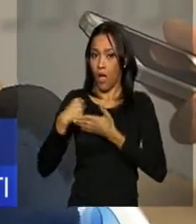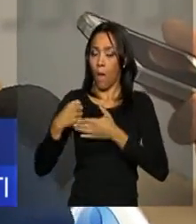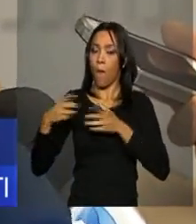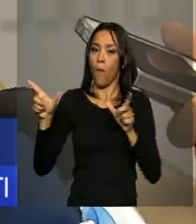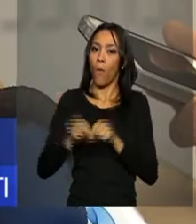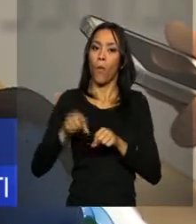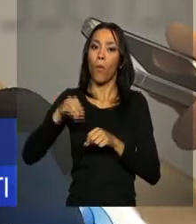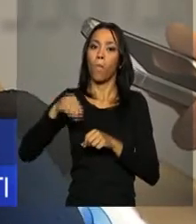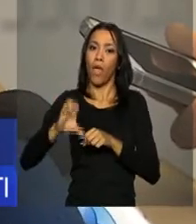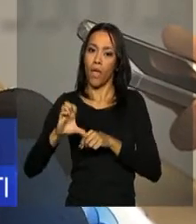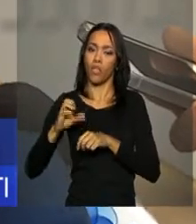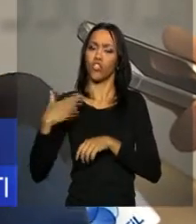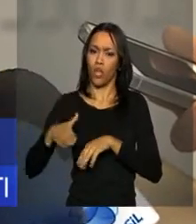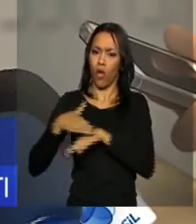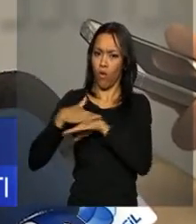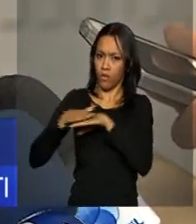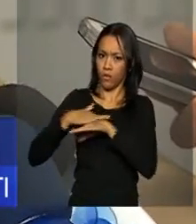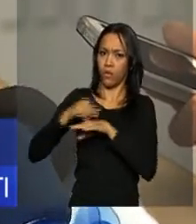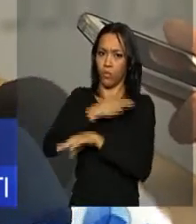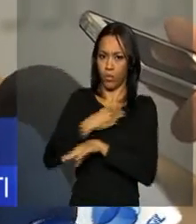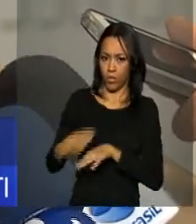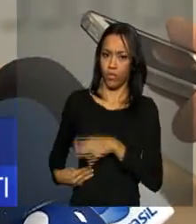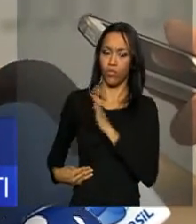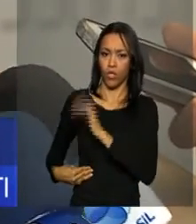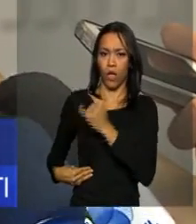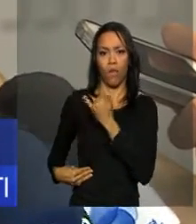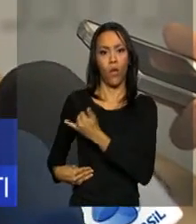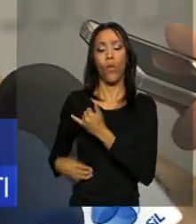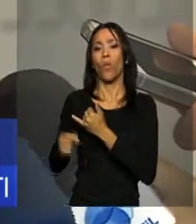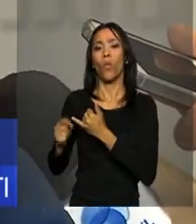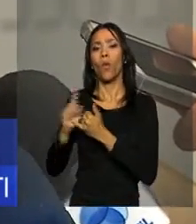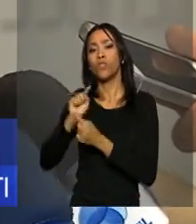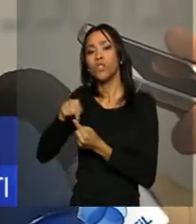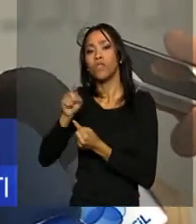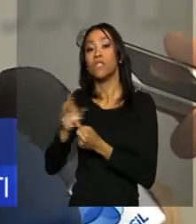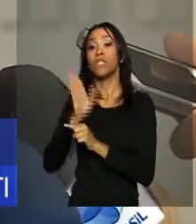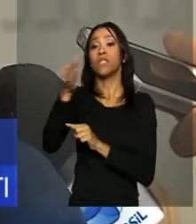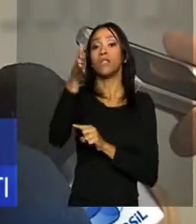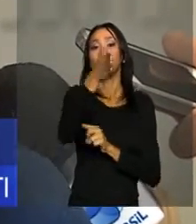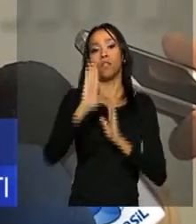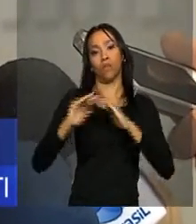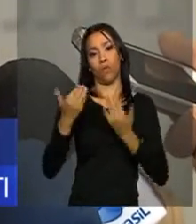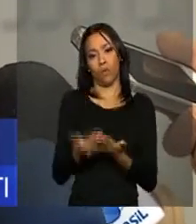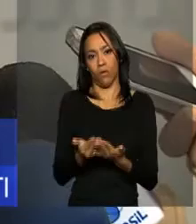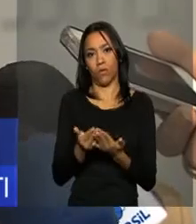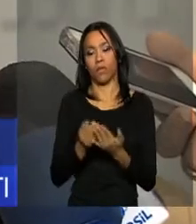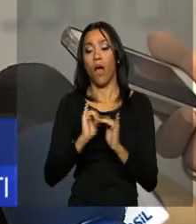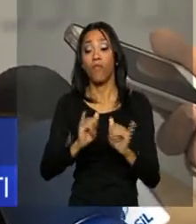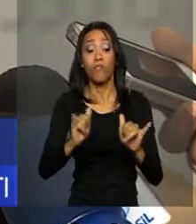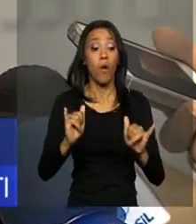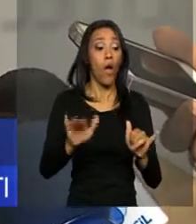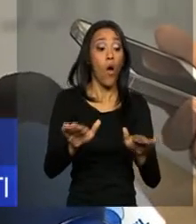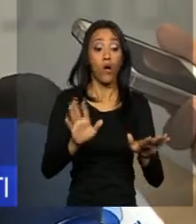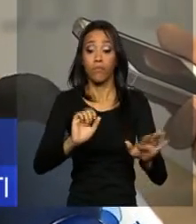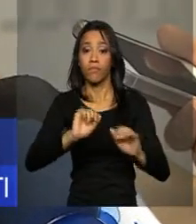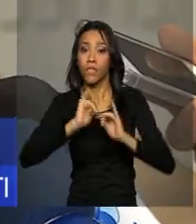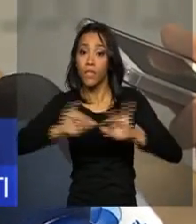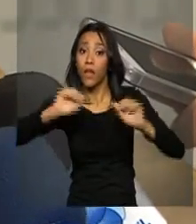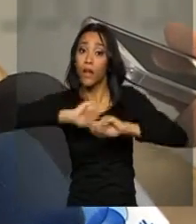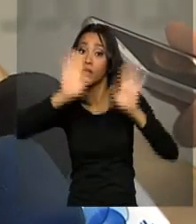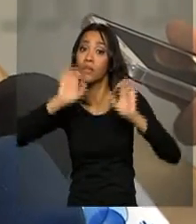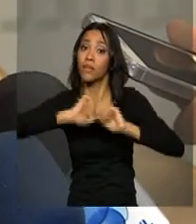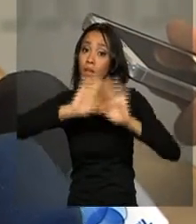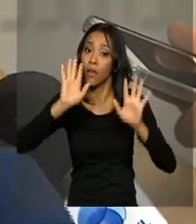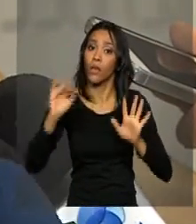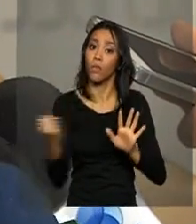ministro da Educação, Luiz Mercadante, para irmos às escolas, ajudar a mobilizar os estudantes e a esclarecê-los sobre